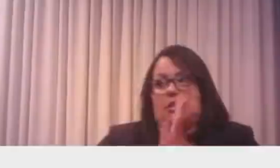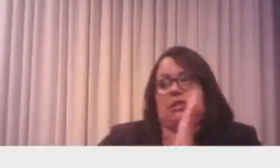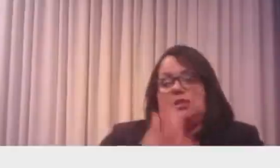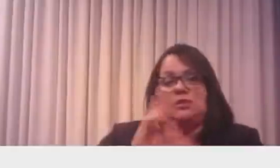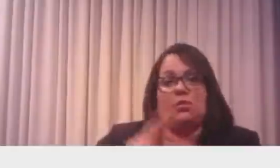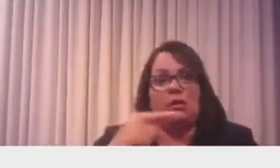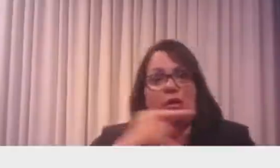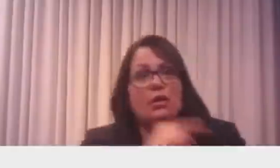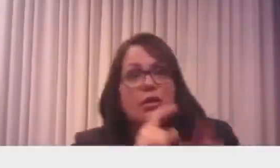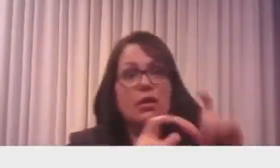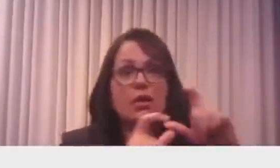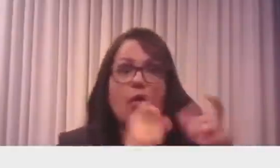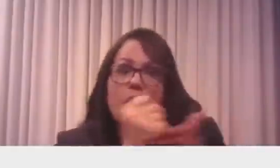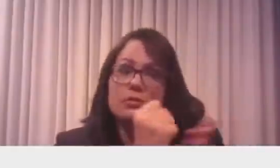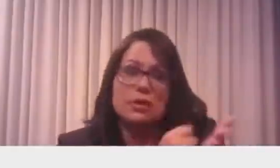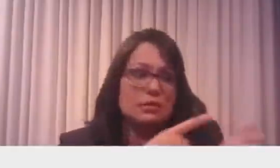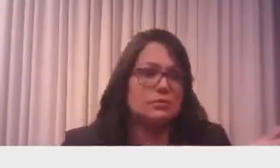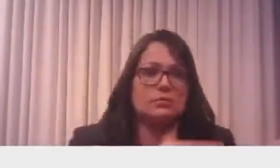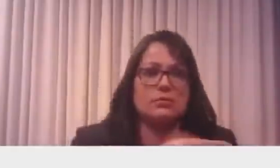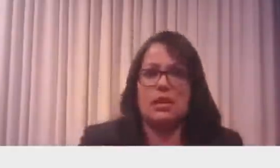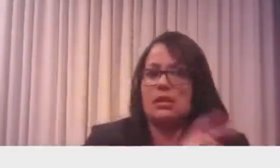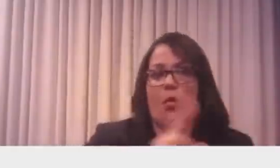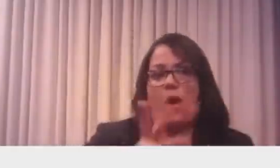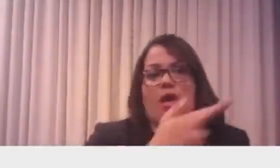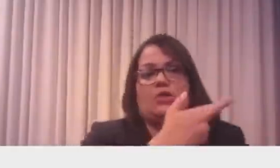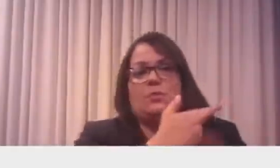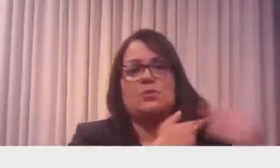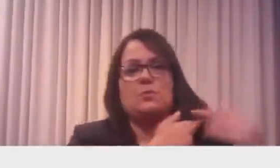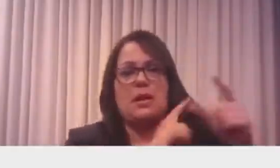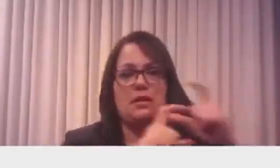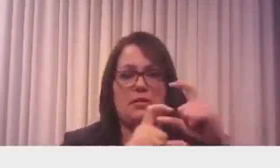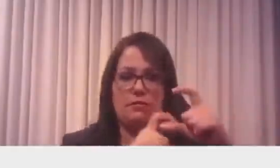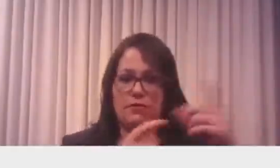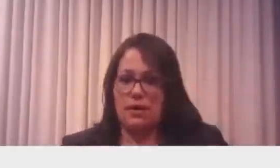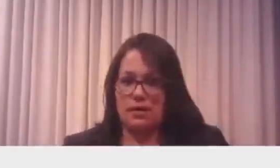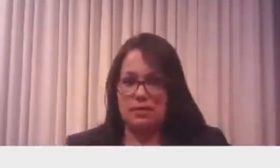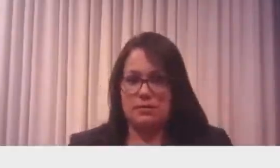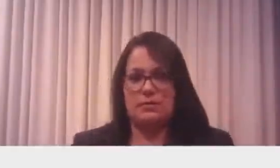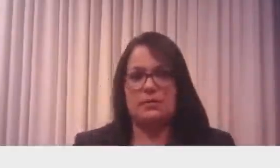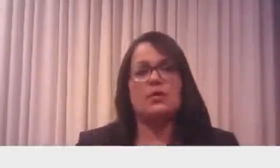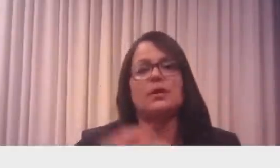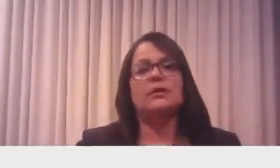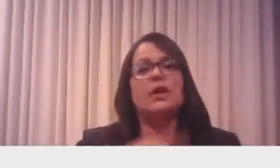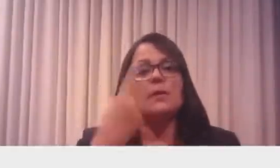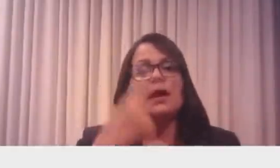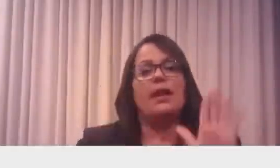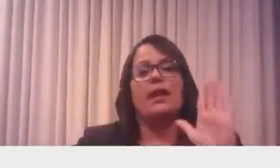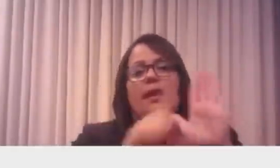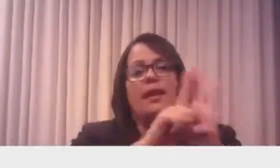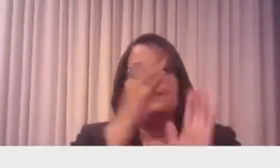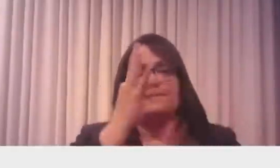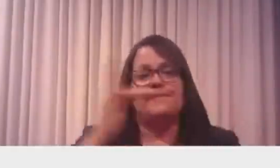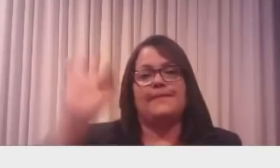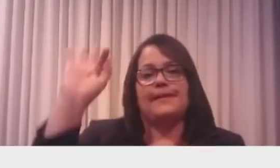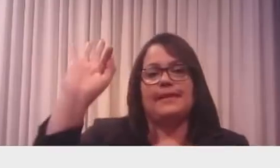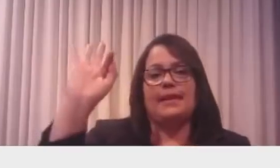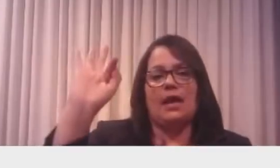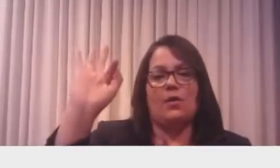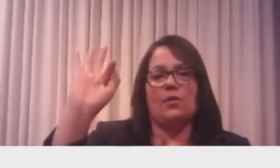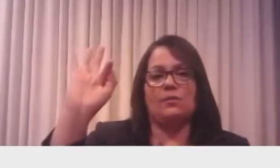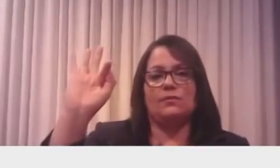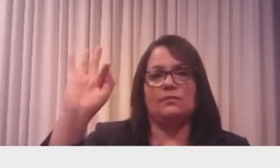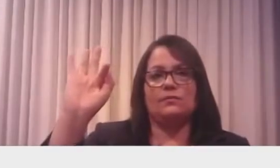Tem uma lei federal agora, há pouco tempo, falando em vacinar os menores